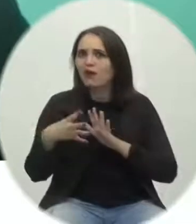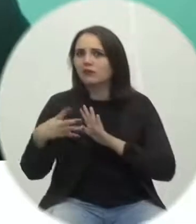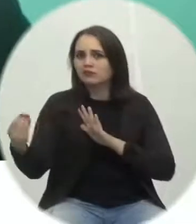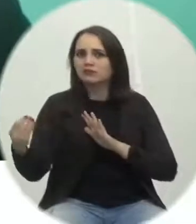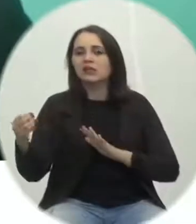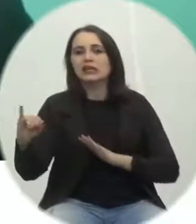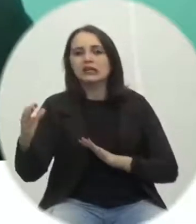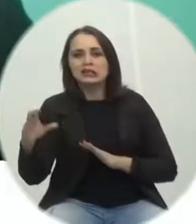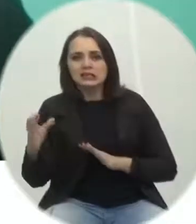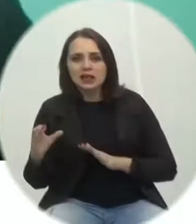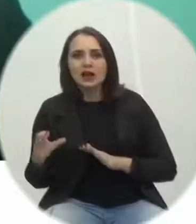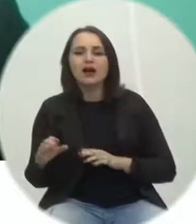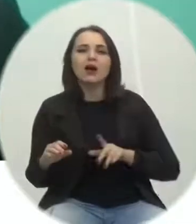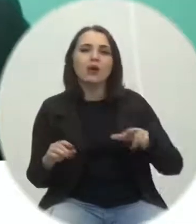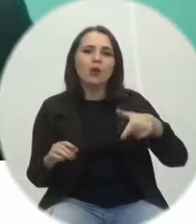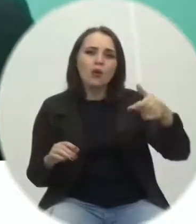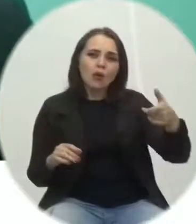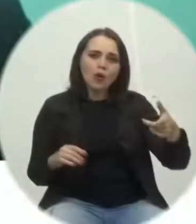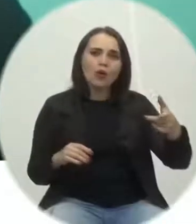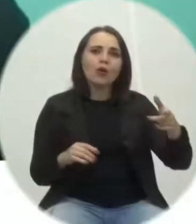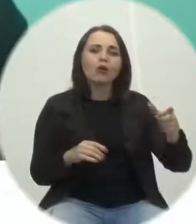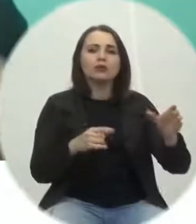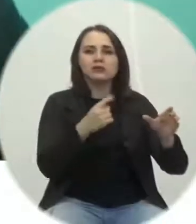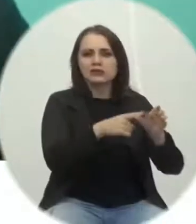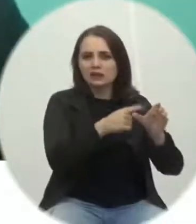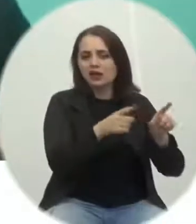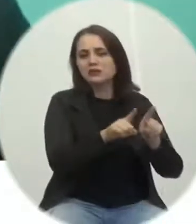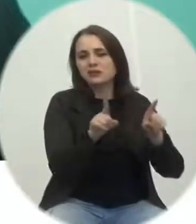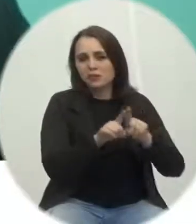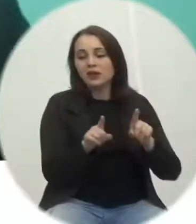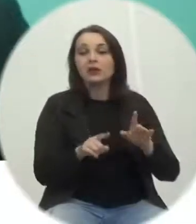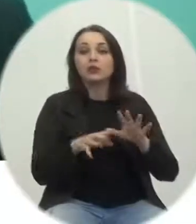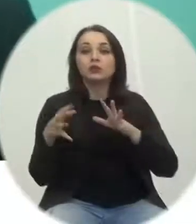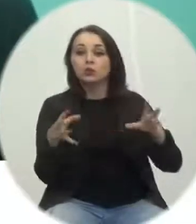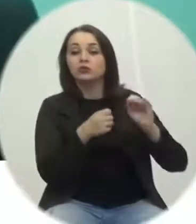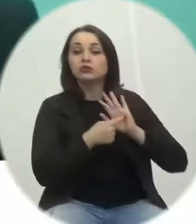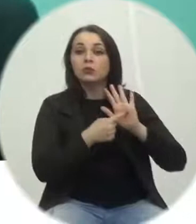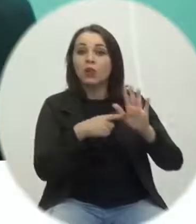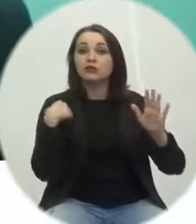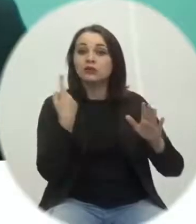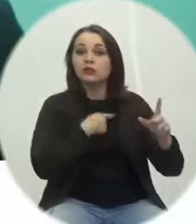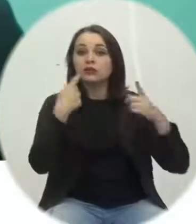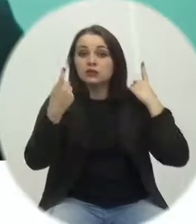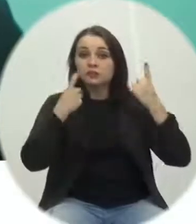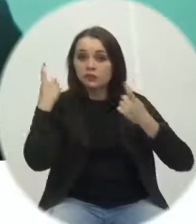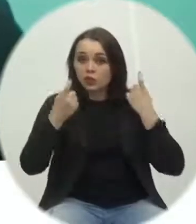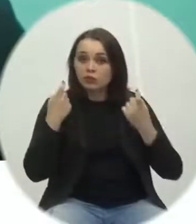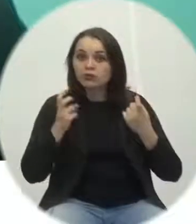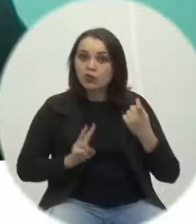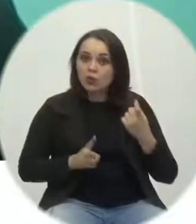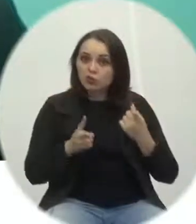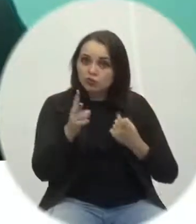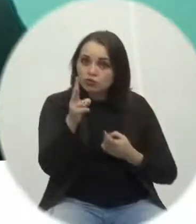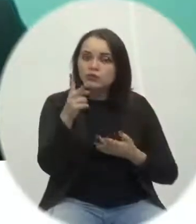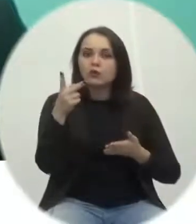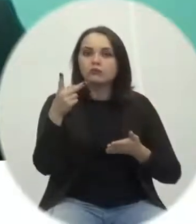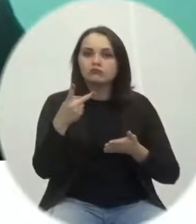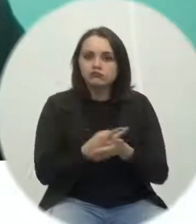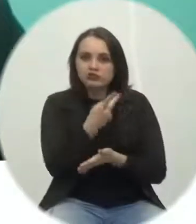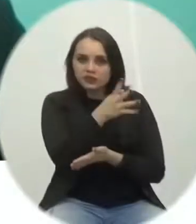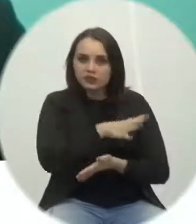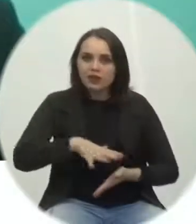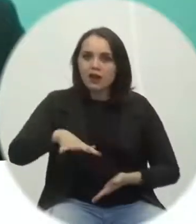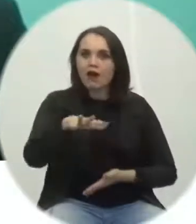vontade de protocolar a moção nas suas casas legislativas isso vai mostrando a nossa preocupação com a sobrevivência dos setores do setor de